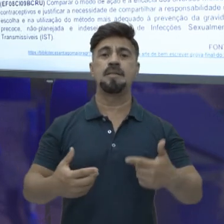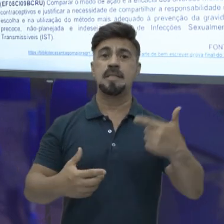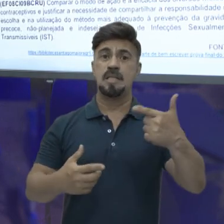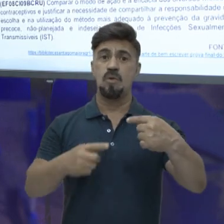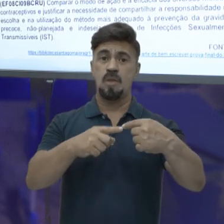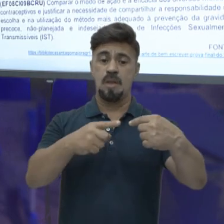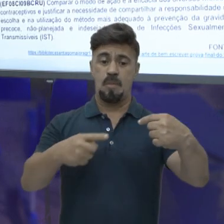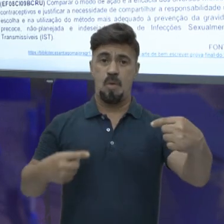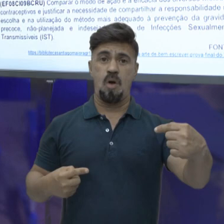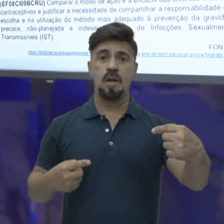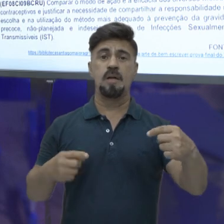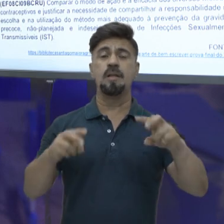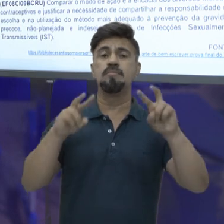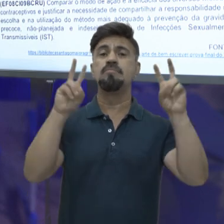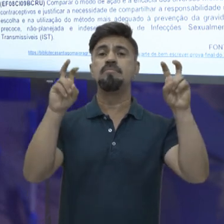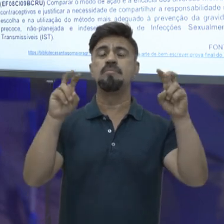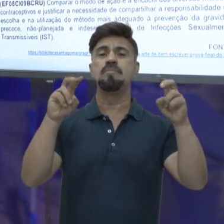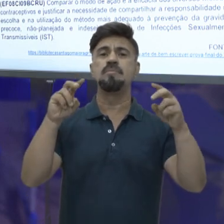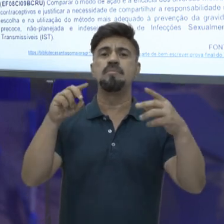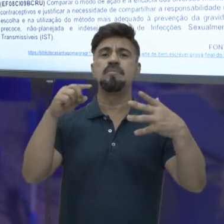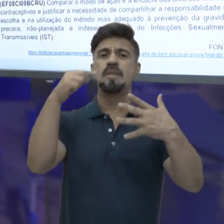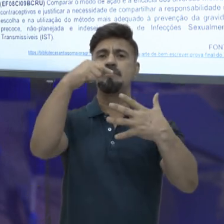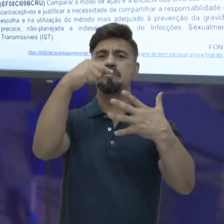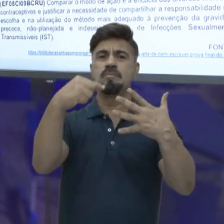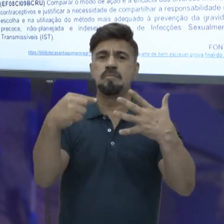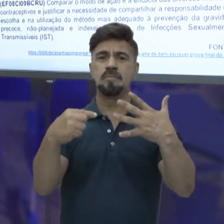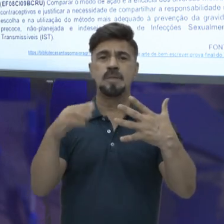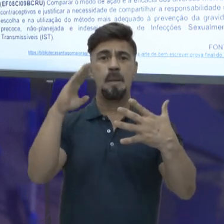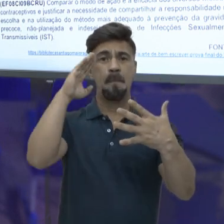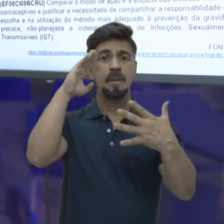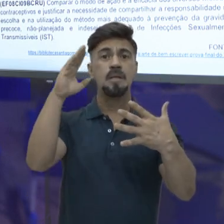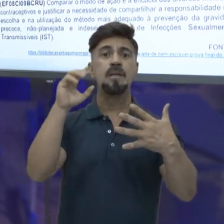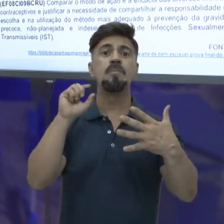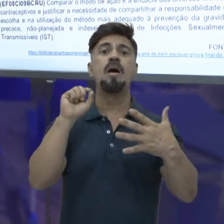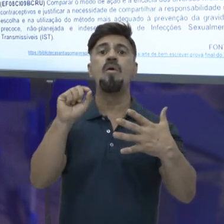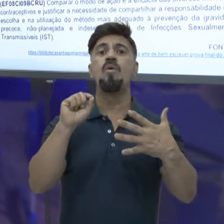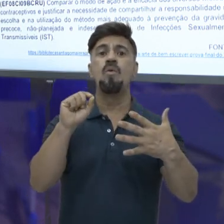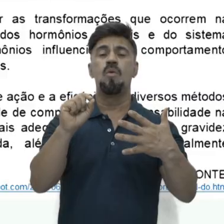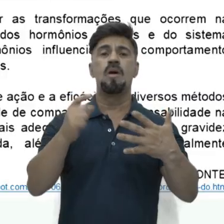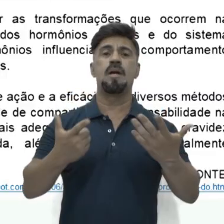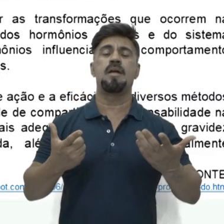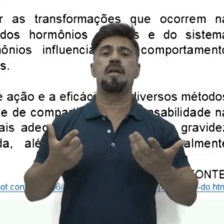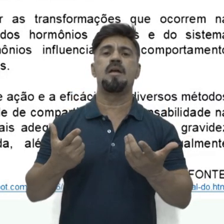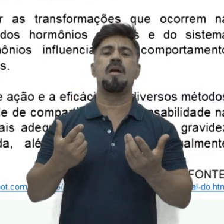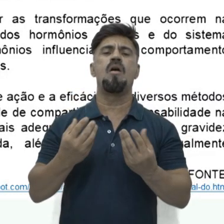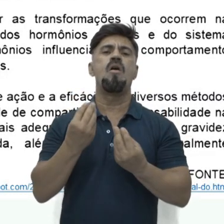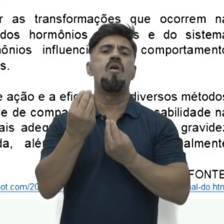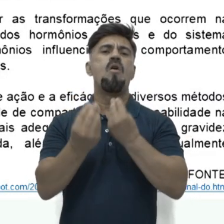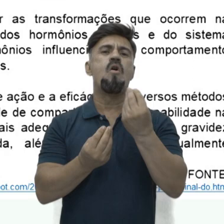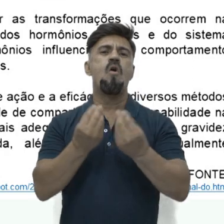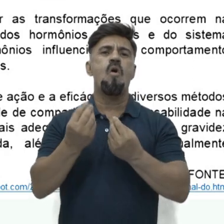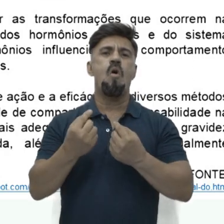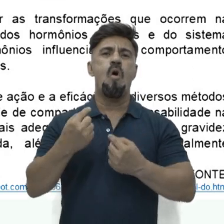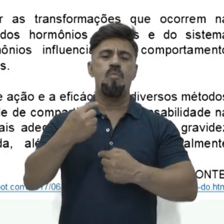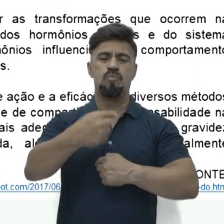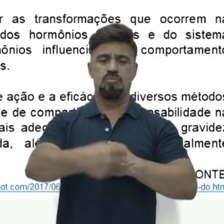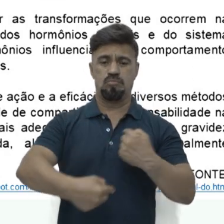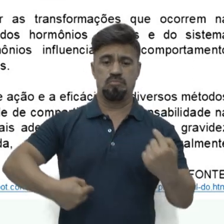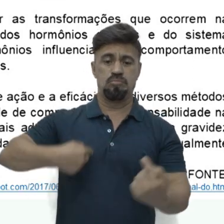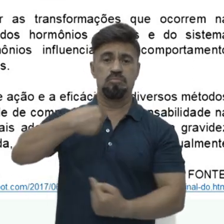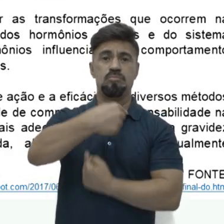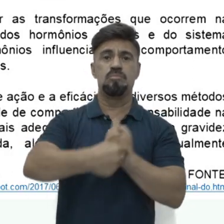apostila a gente vai falar sobre alguns temas principais. Entre eles a gente vai falar sobre a função do sistema reprodutor